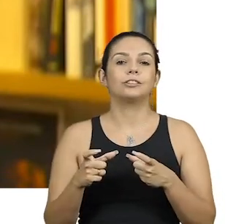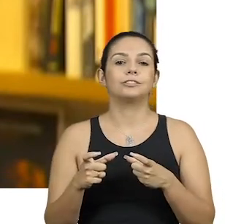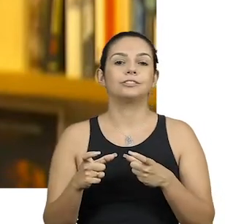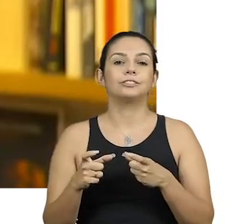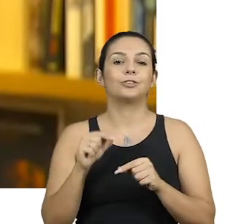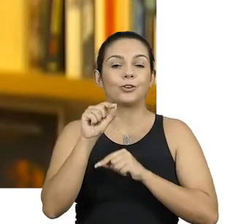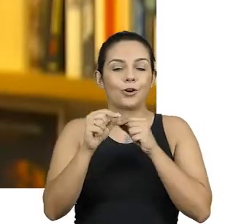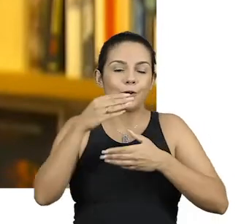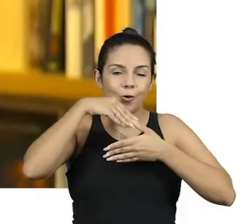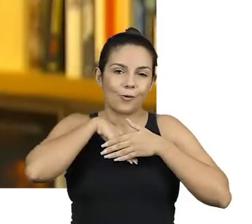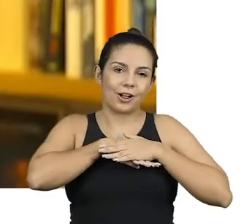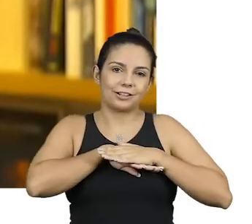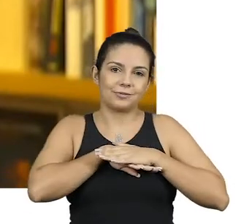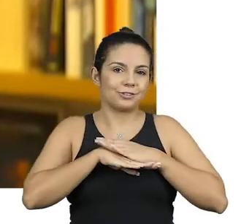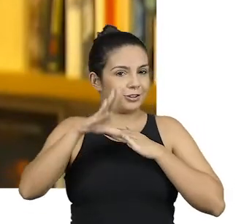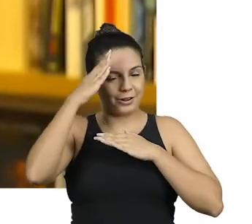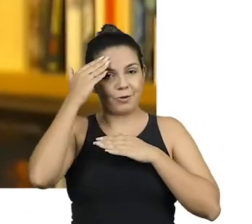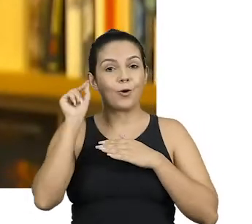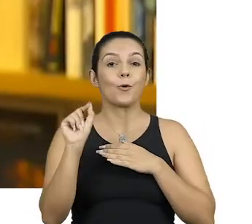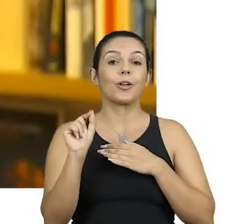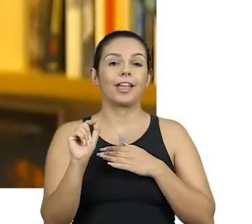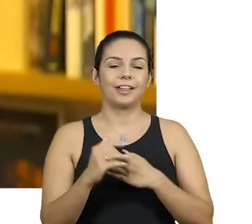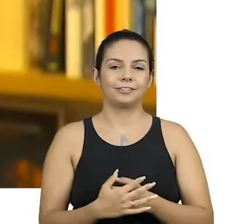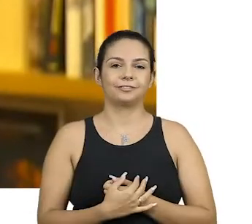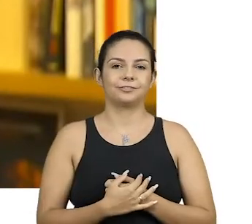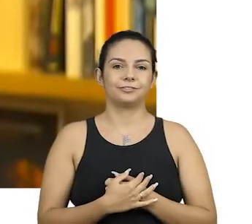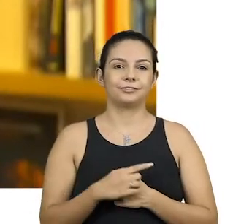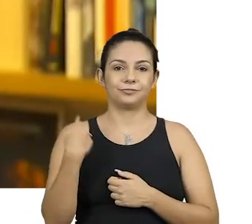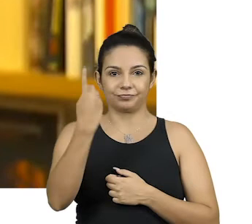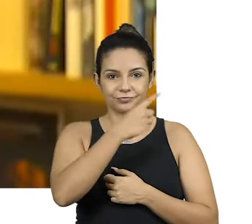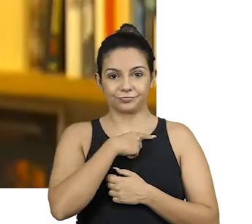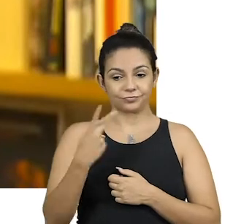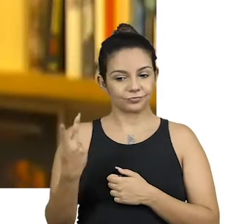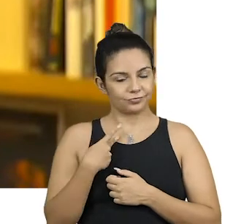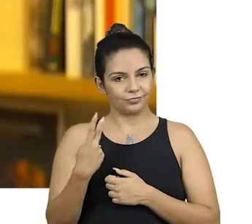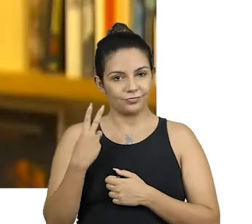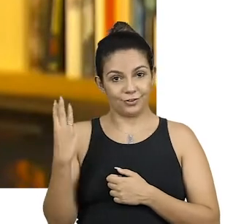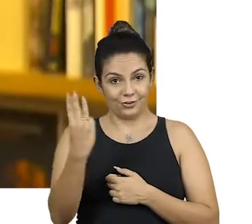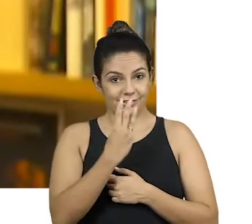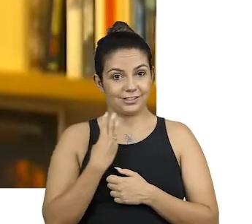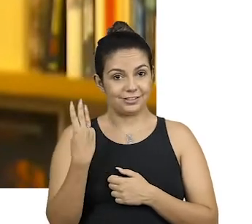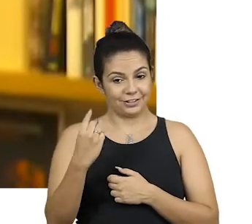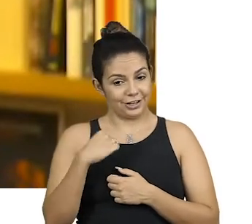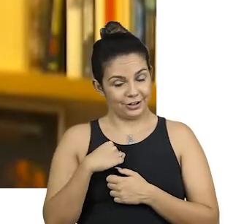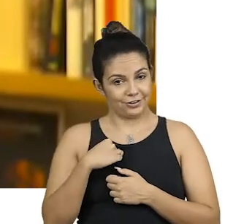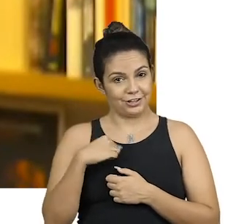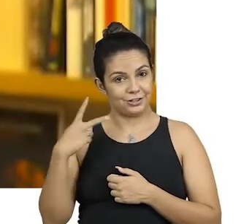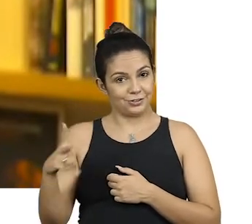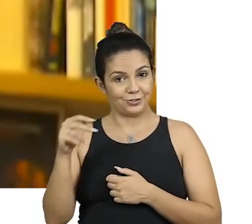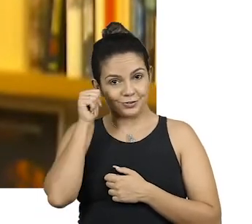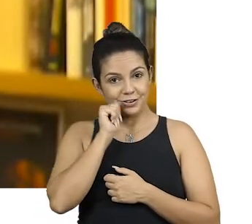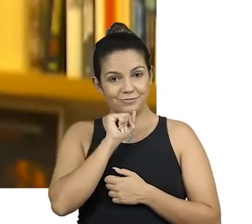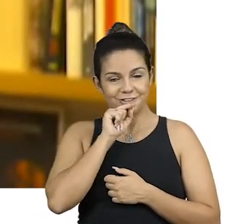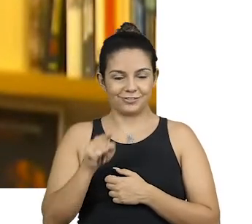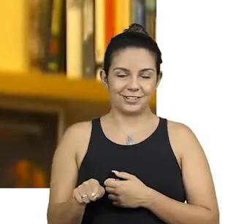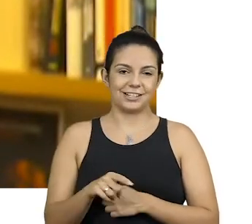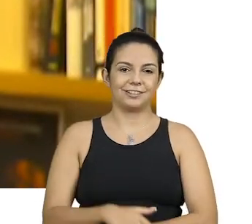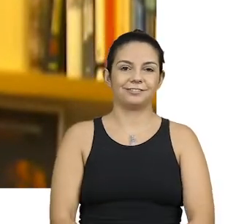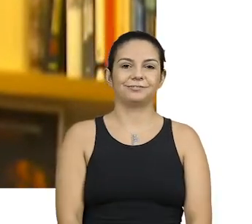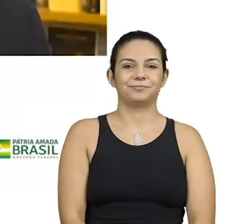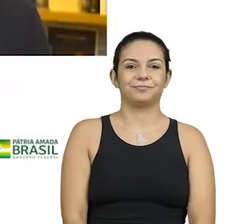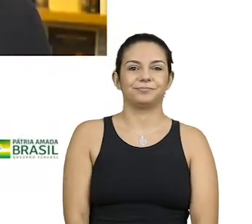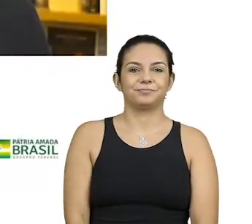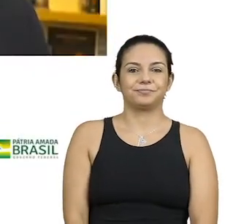o que guardamos, não sabemos o quê. Somos dois, nós três, eu, sua mãe e você.